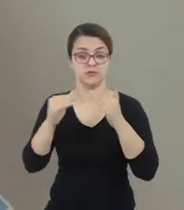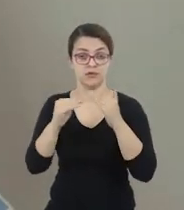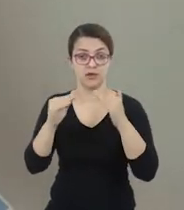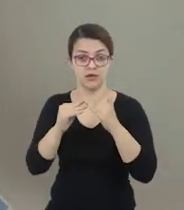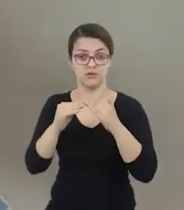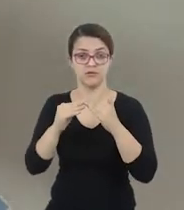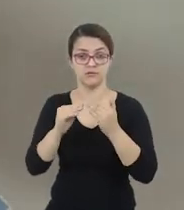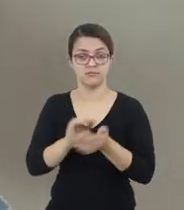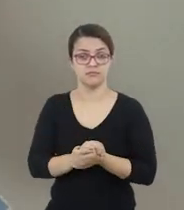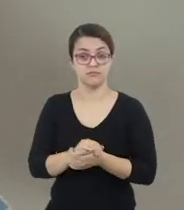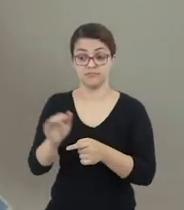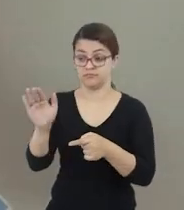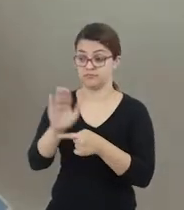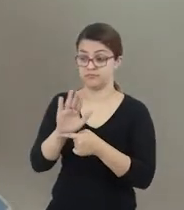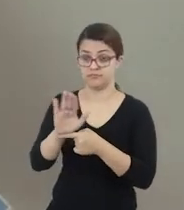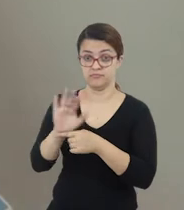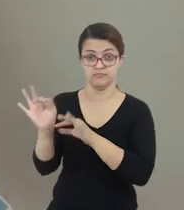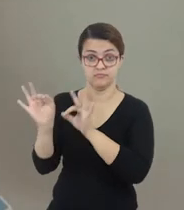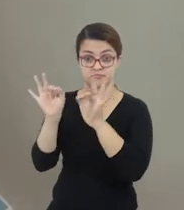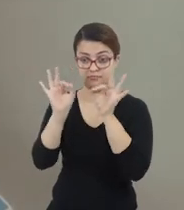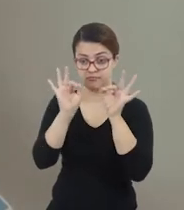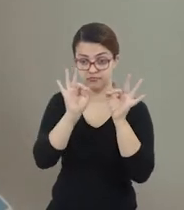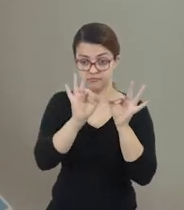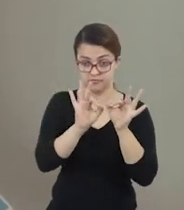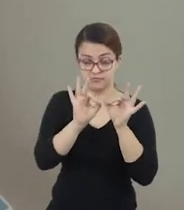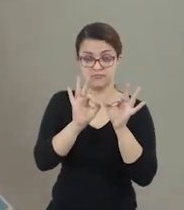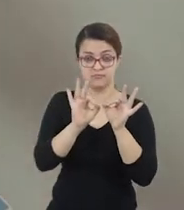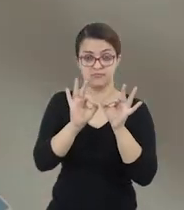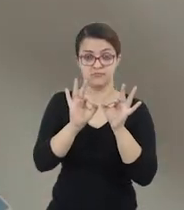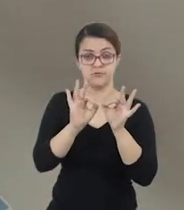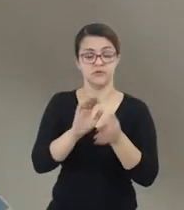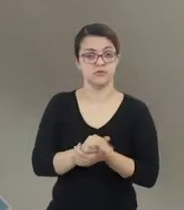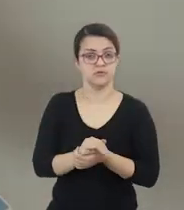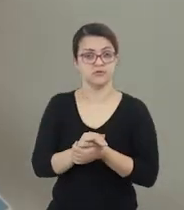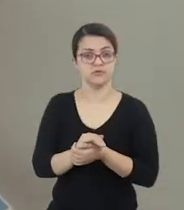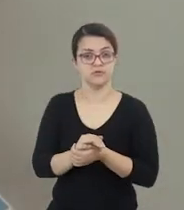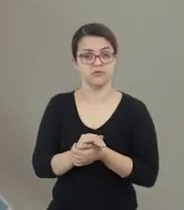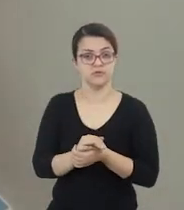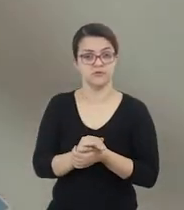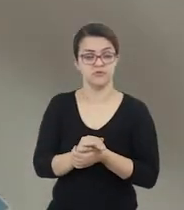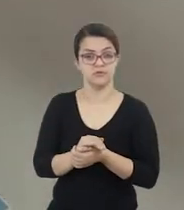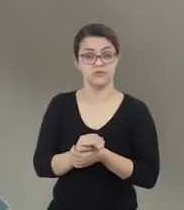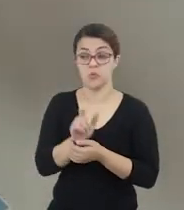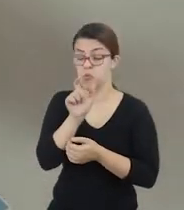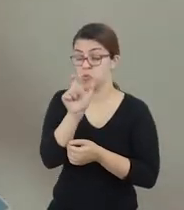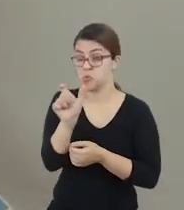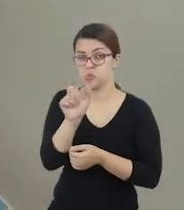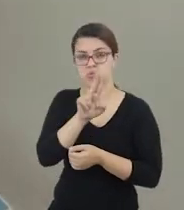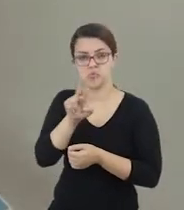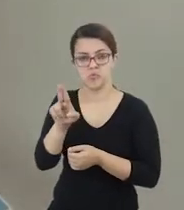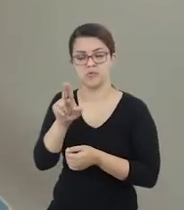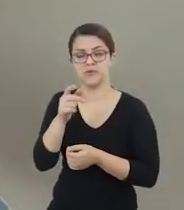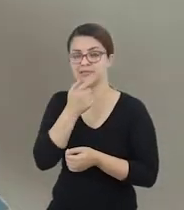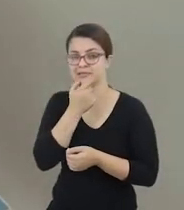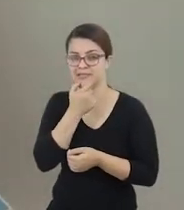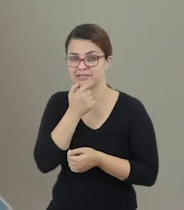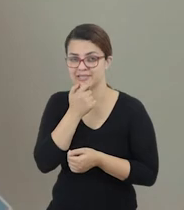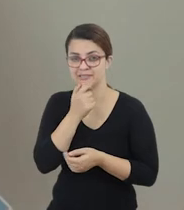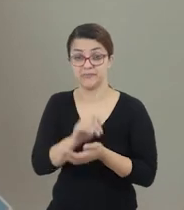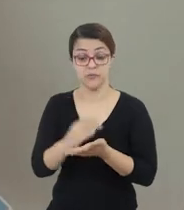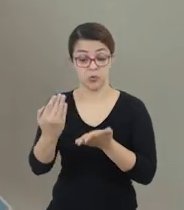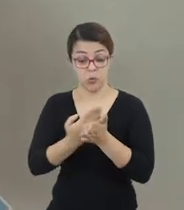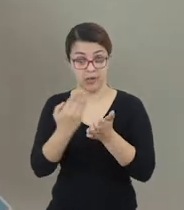pronunciar as palavras em inglês destes pets aqui. E a segunda atividade é, desenhar no seu caderno